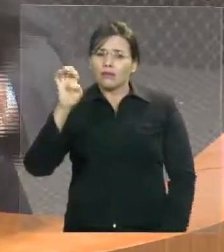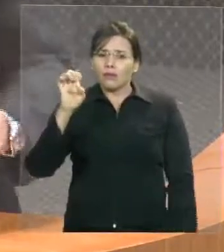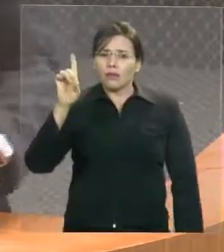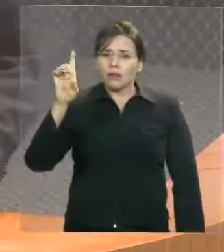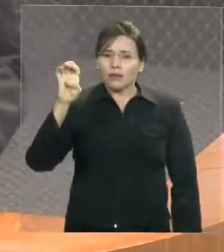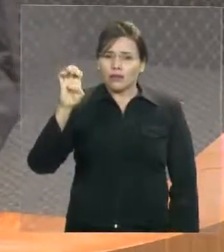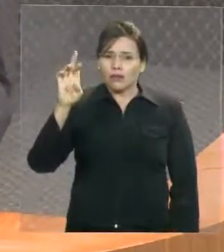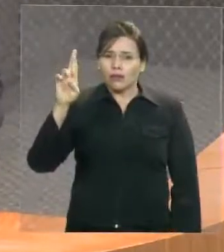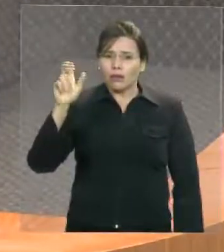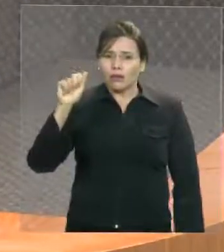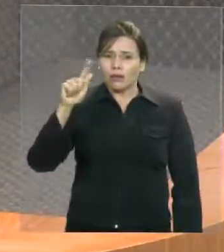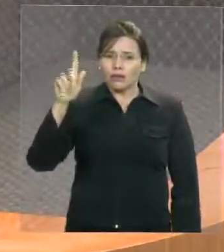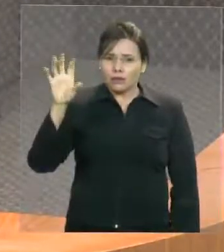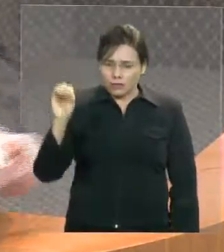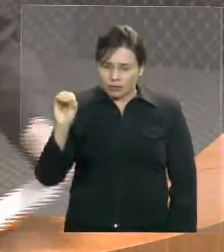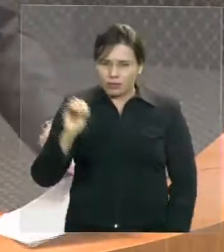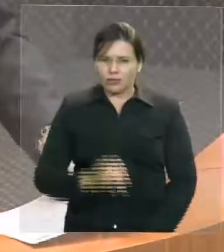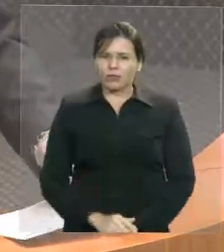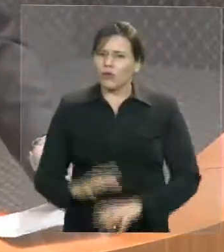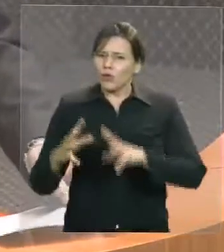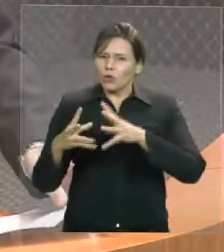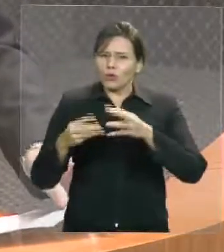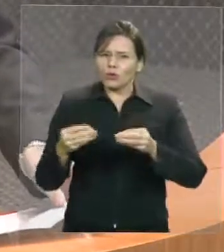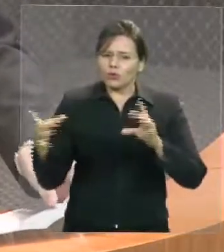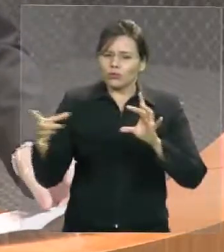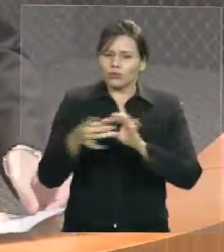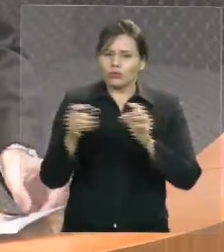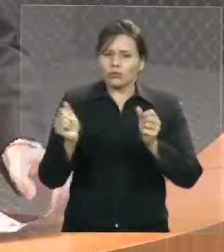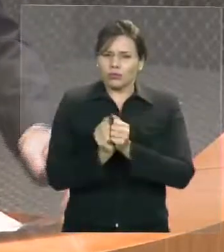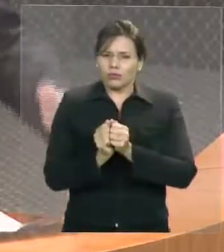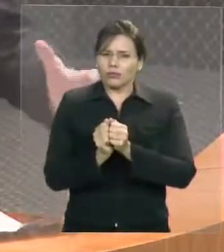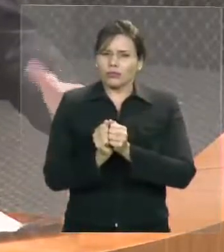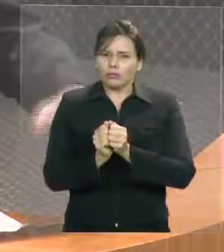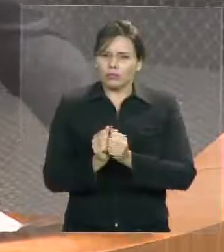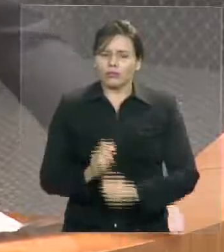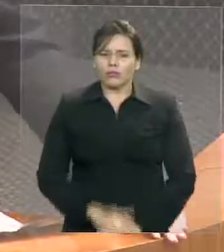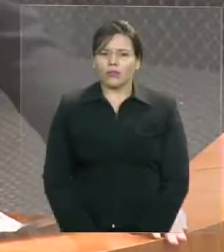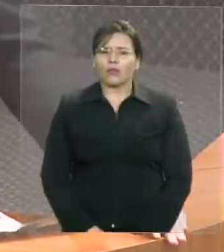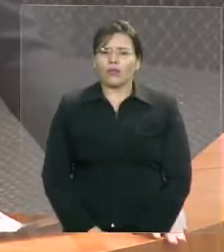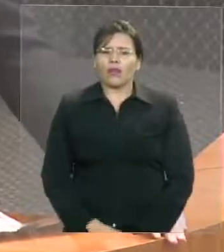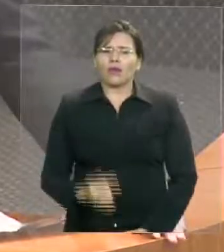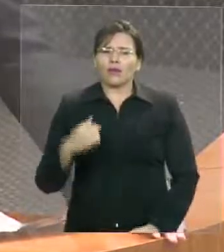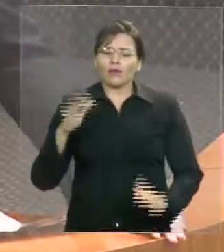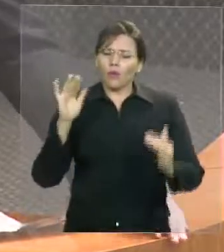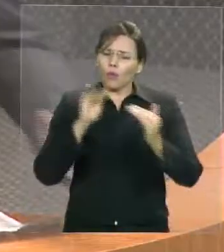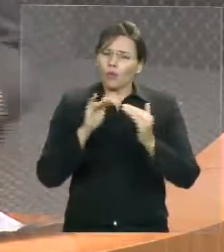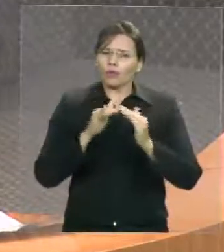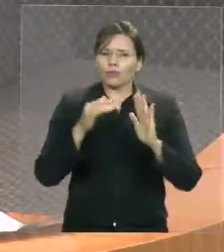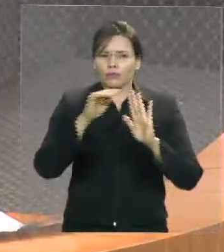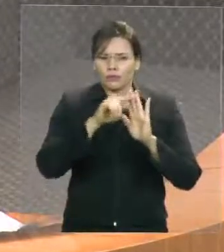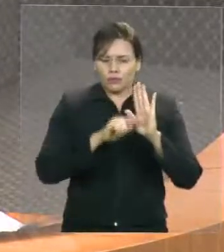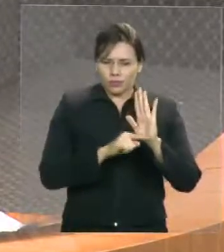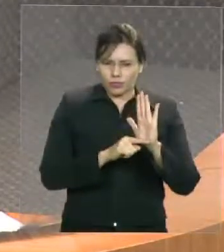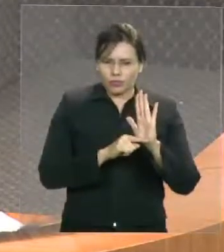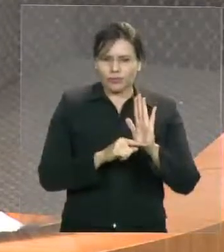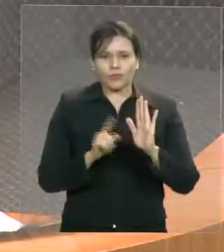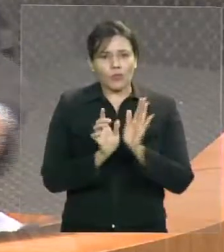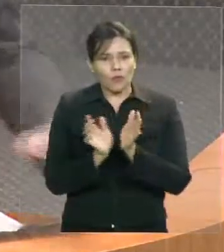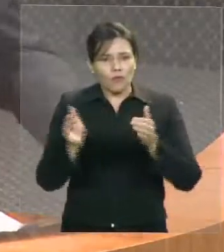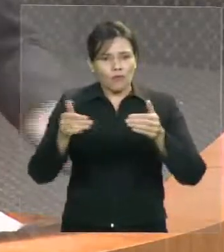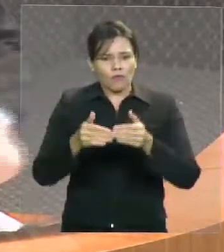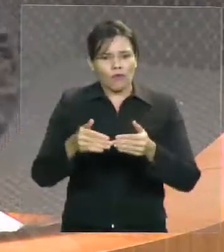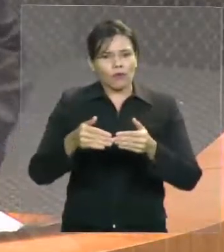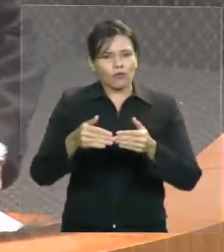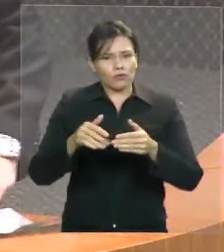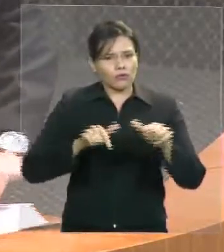também apoiam esse projeto. É importante frisar que o Fórum dos Servidores Estaduais estão na luta,